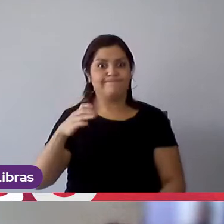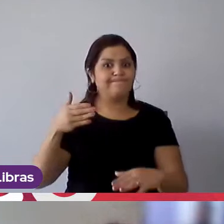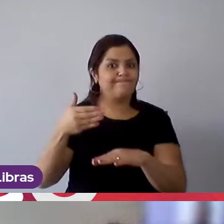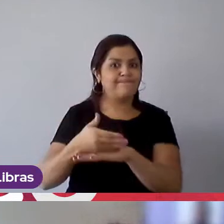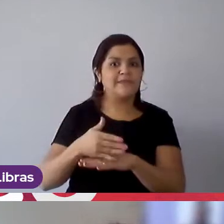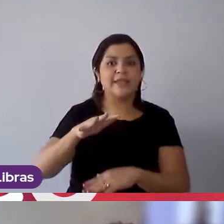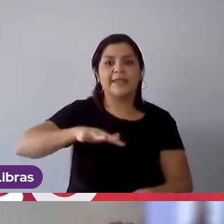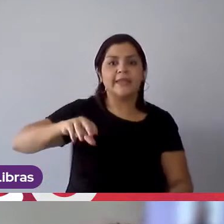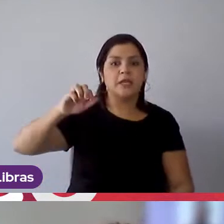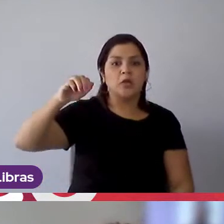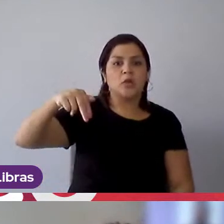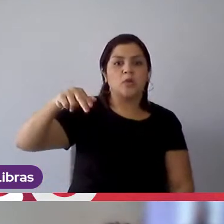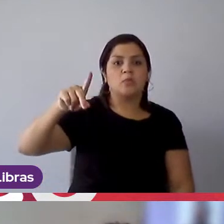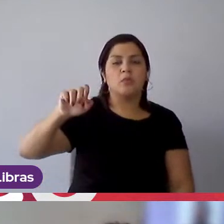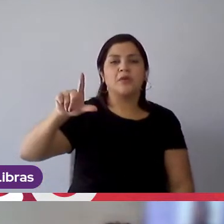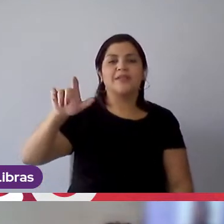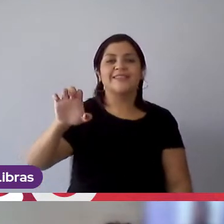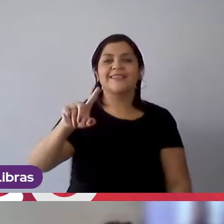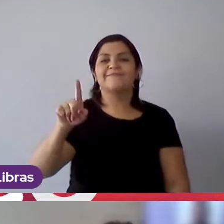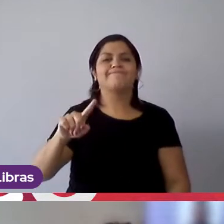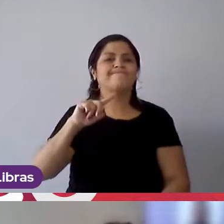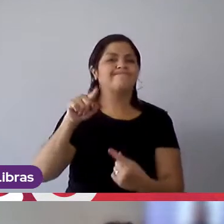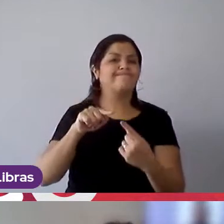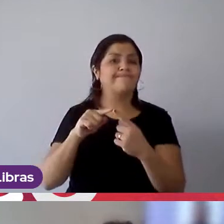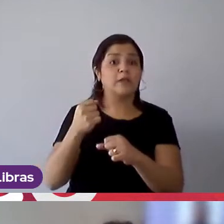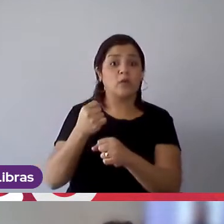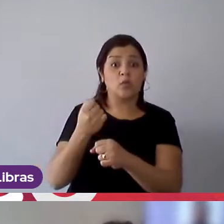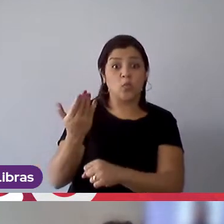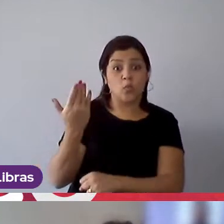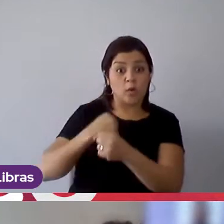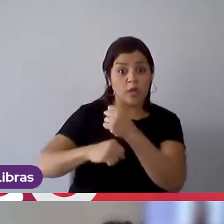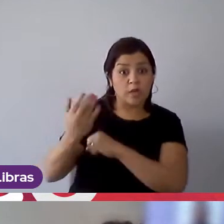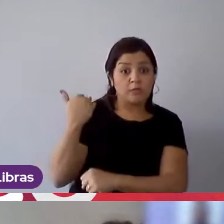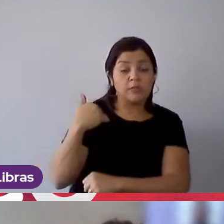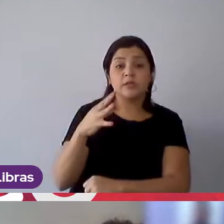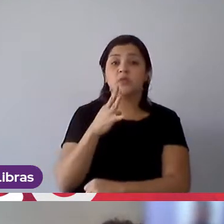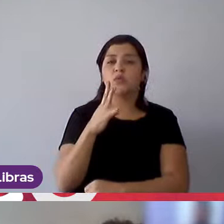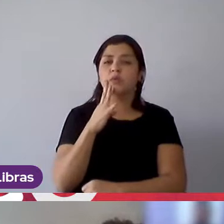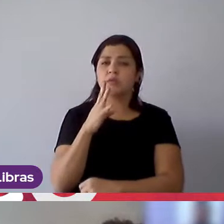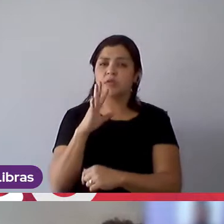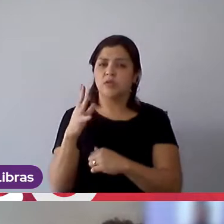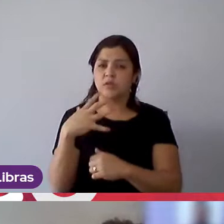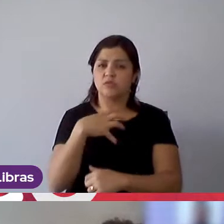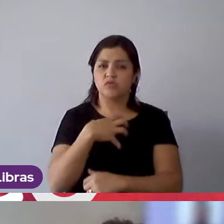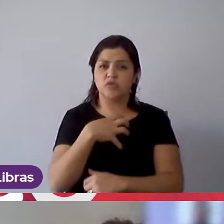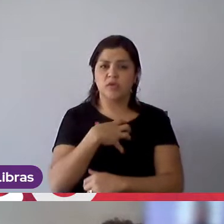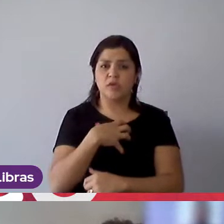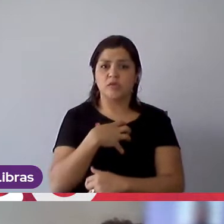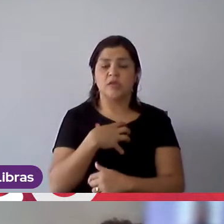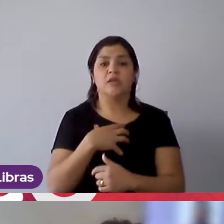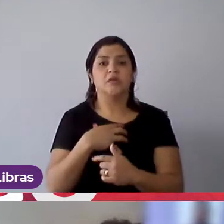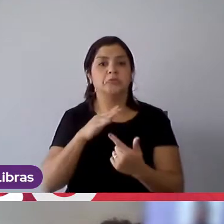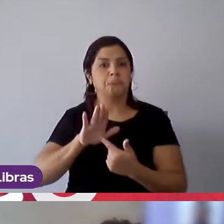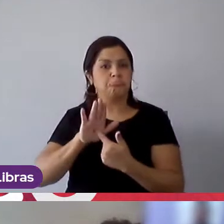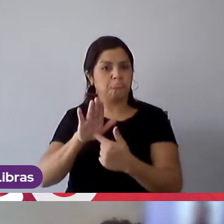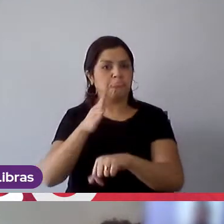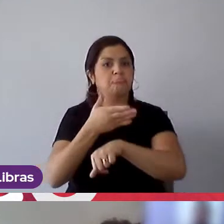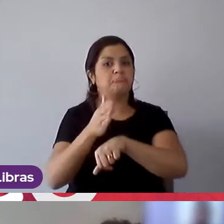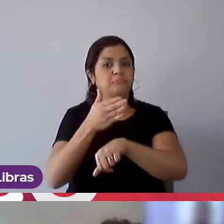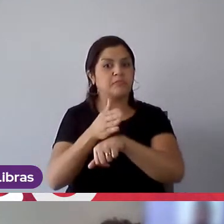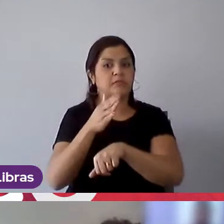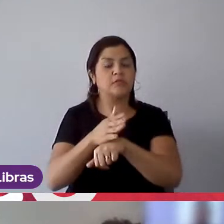desde o começo do ano passado. Eu conheci o programa de estágio da Mondelez